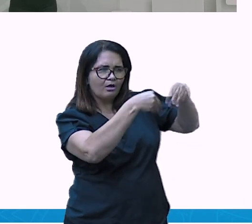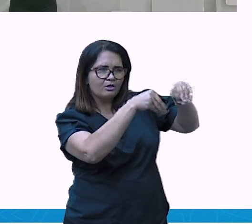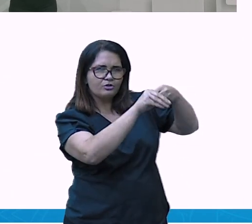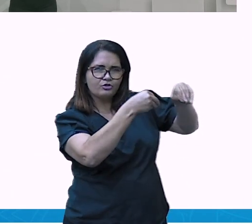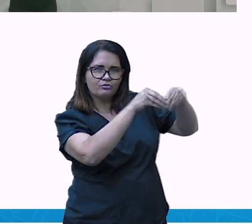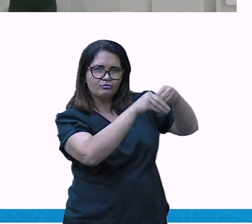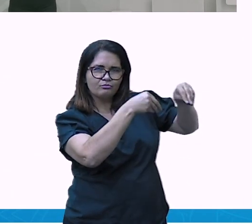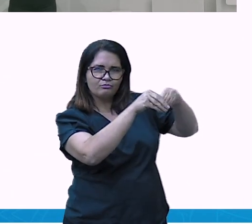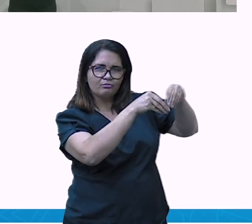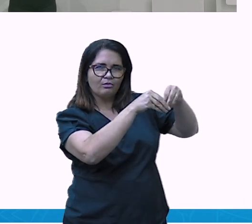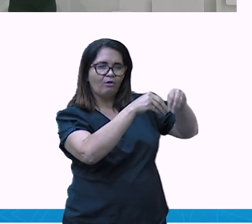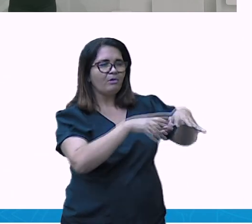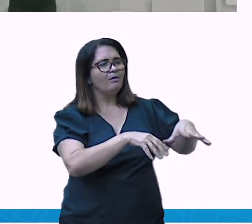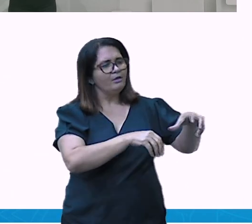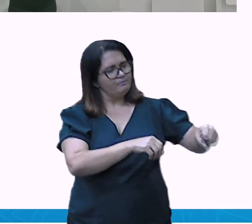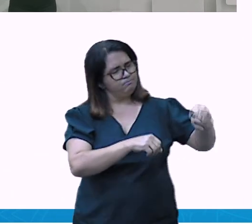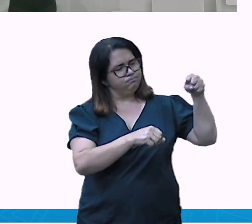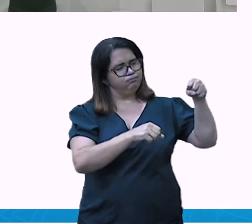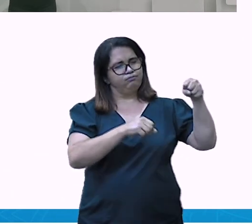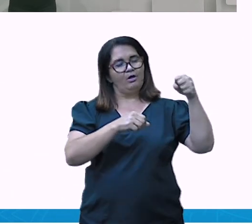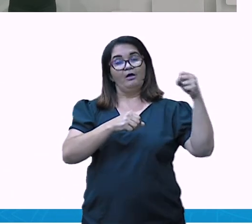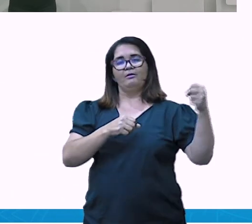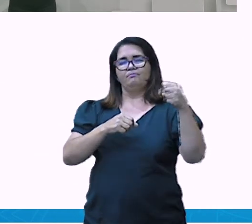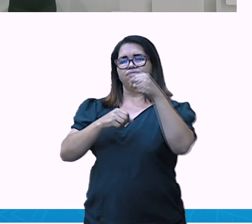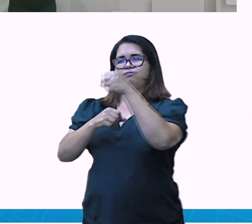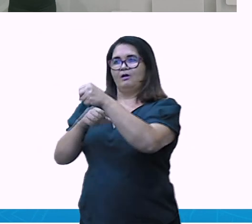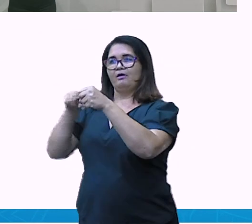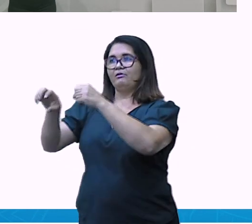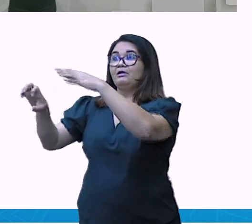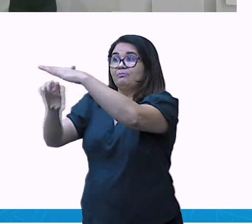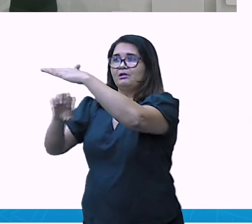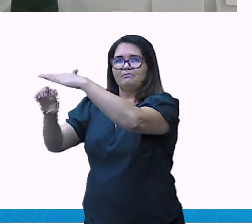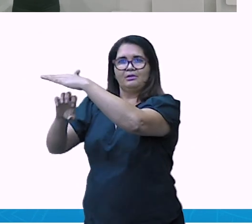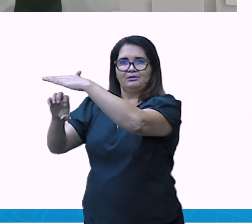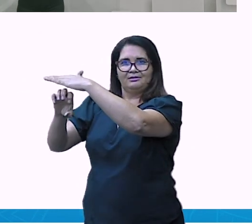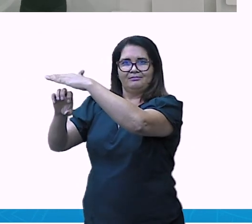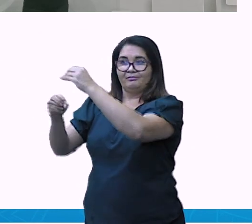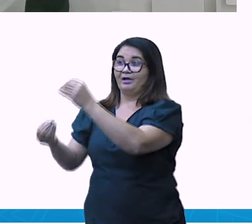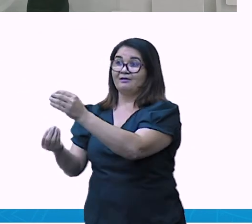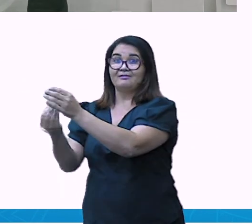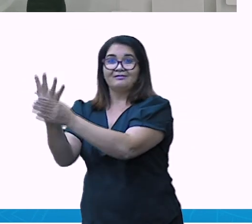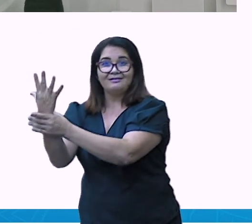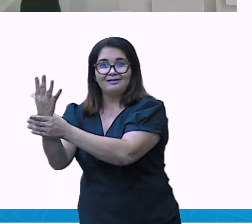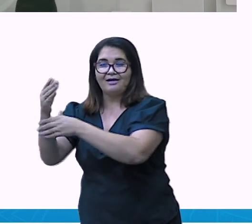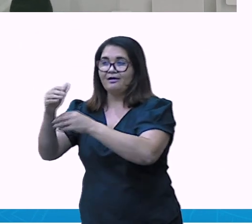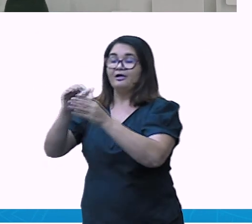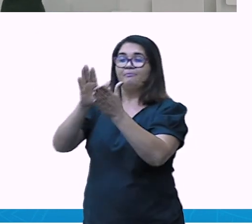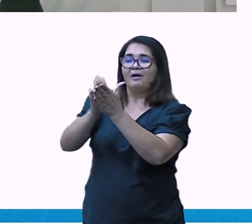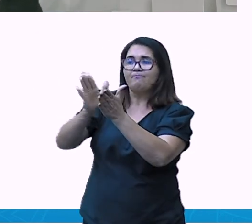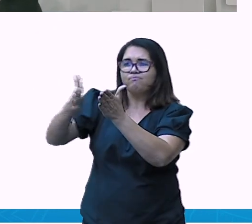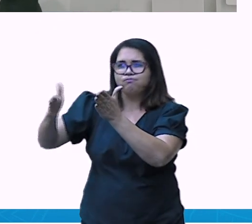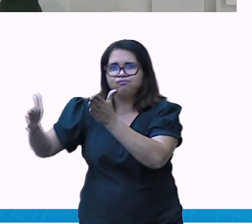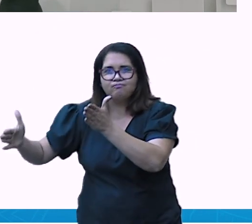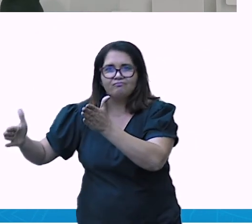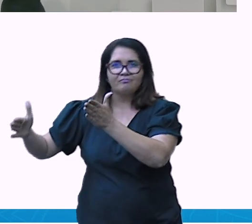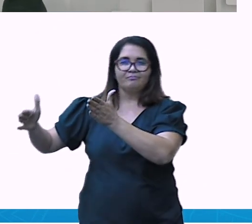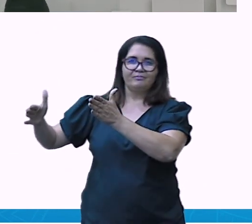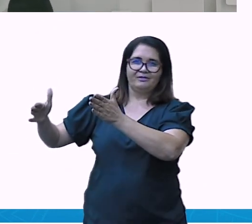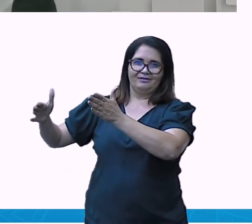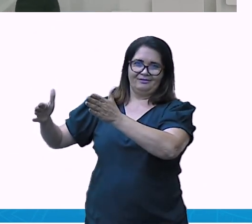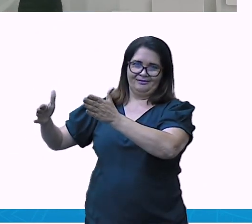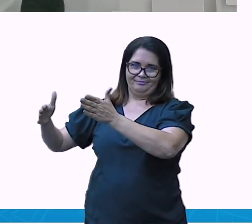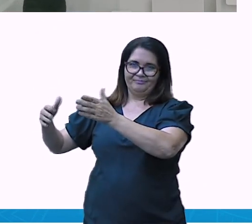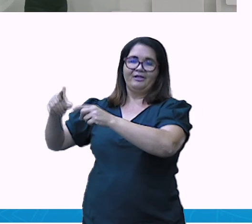e ela também está ajudando no meio ambiente. Agora, nós vamos para a parte de